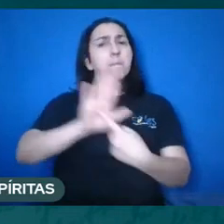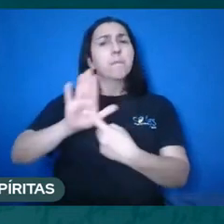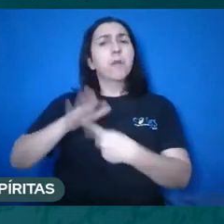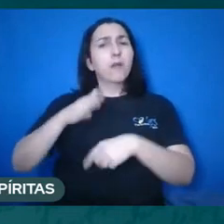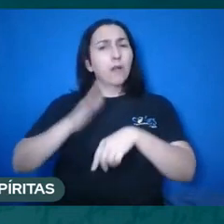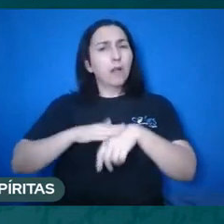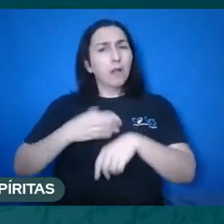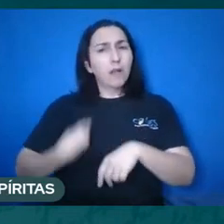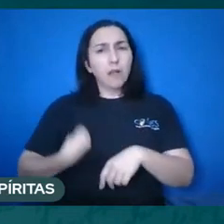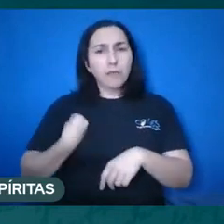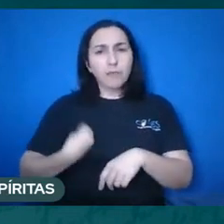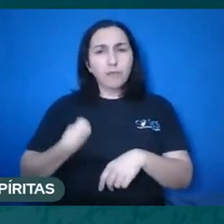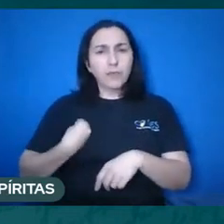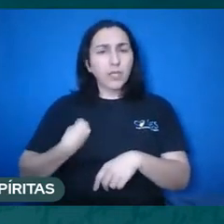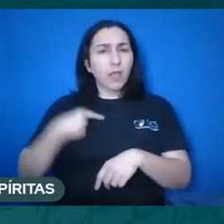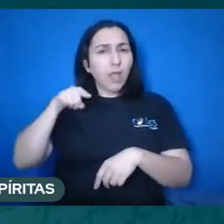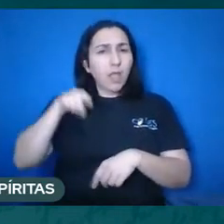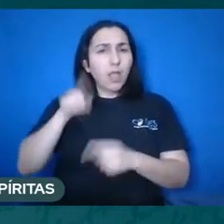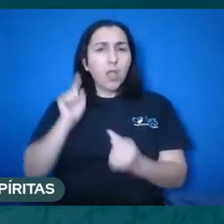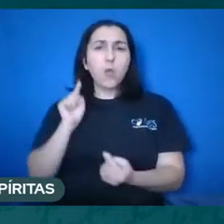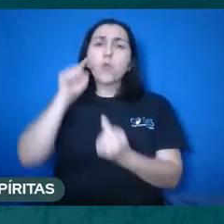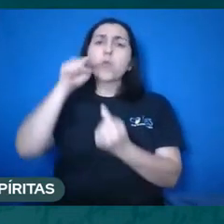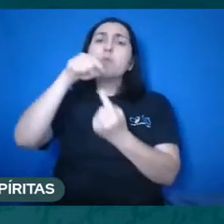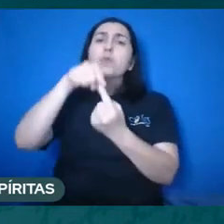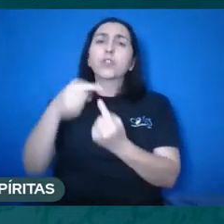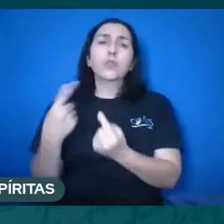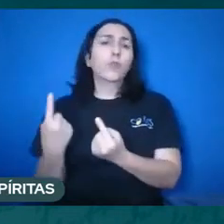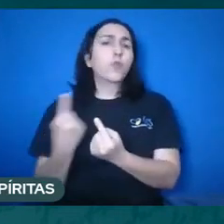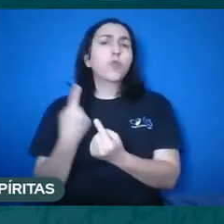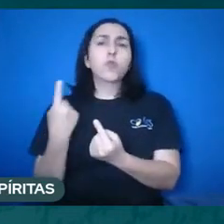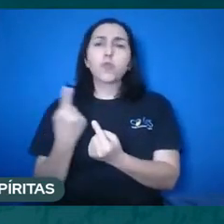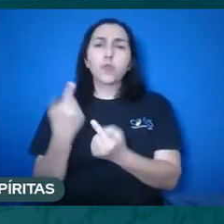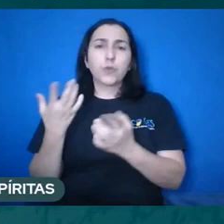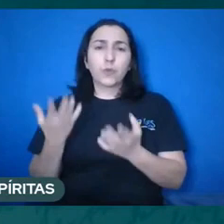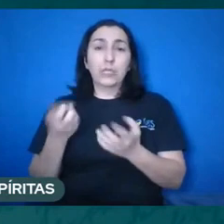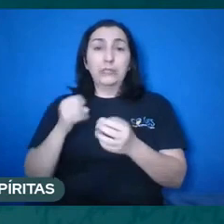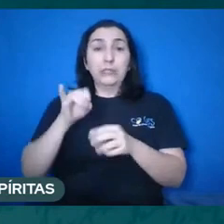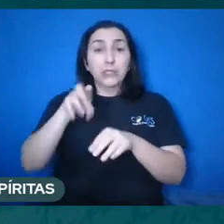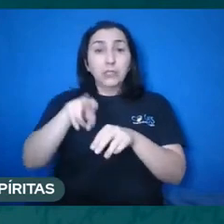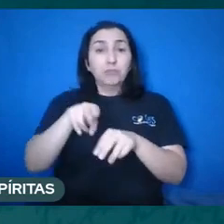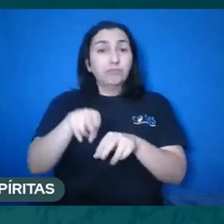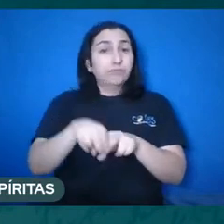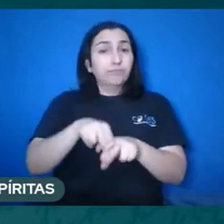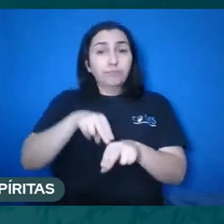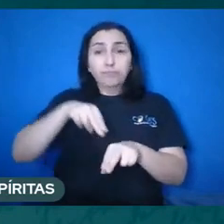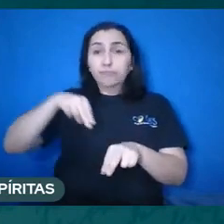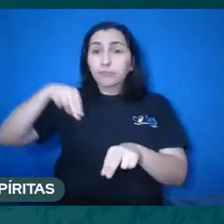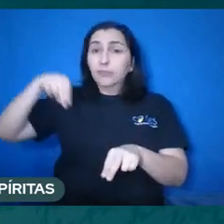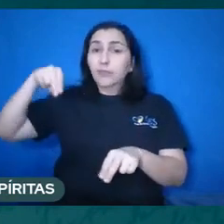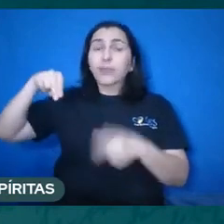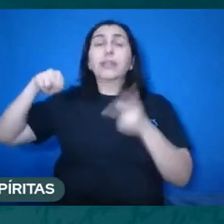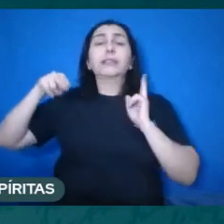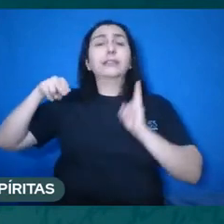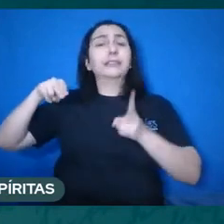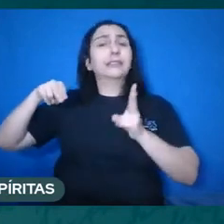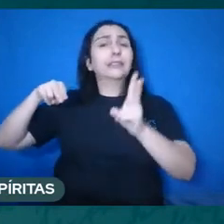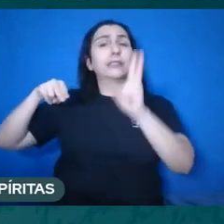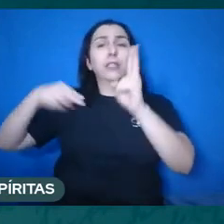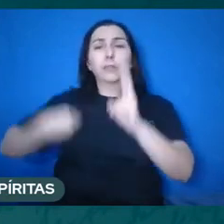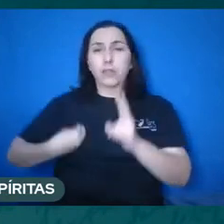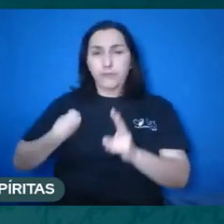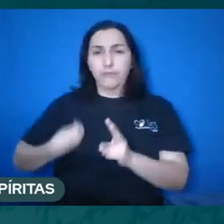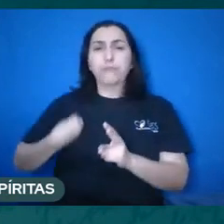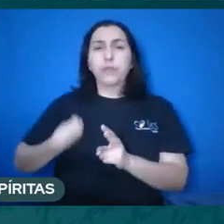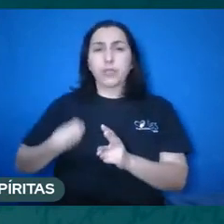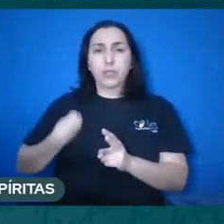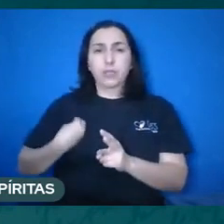forma que nós temos, porque nunca estaremos mortos, sempre estaremos vivos, e até mesmo